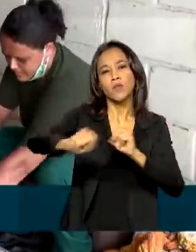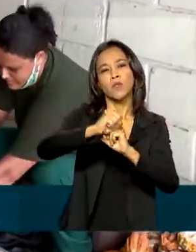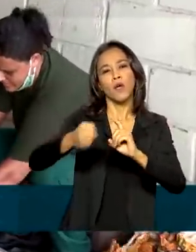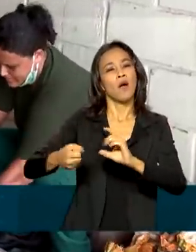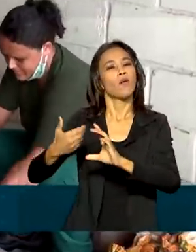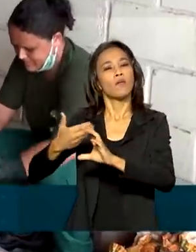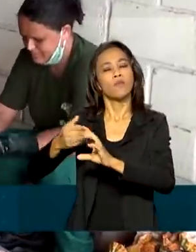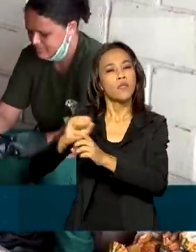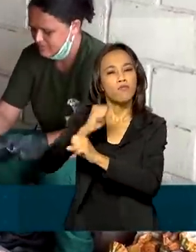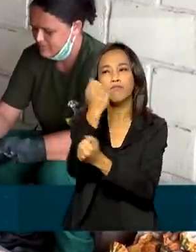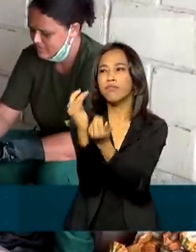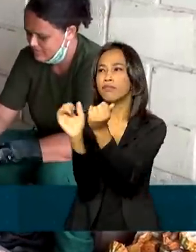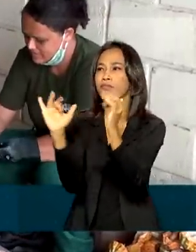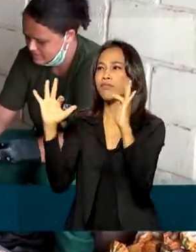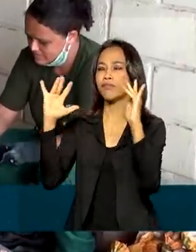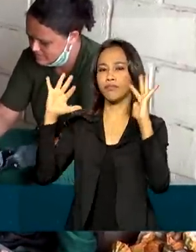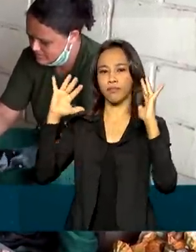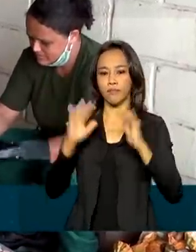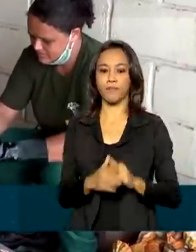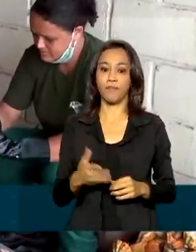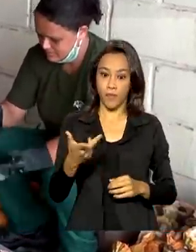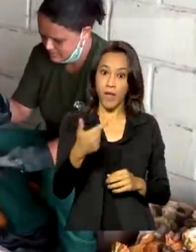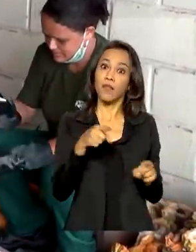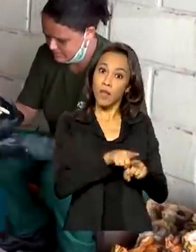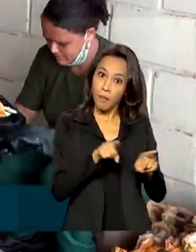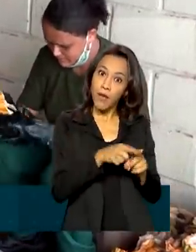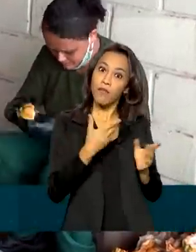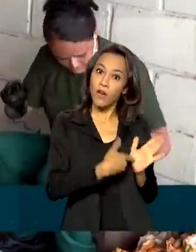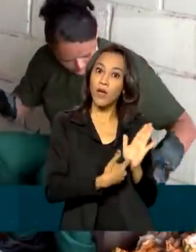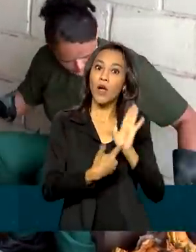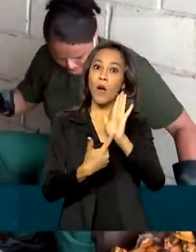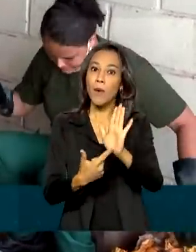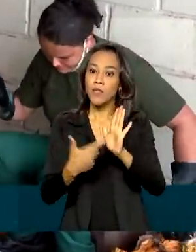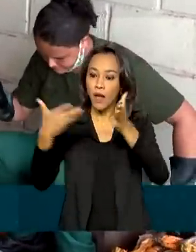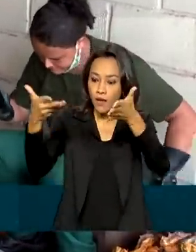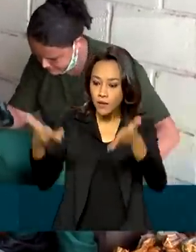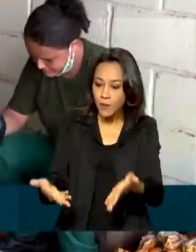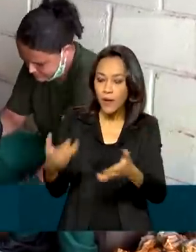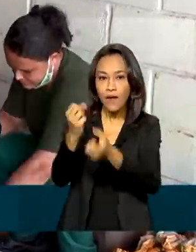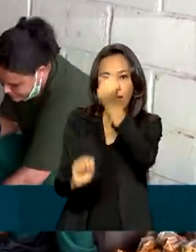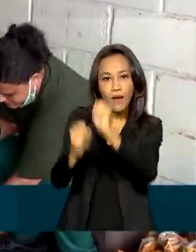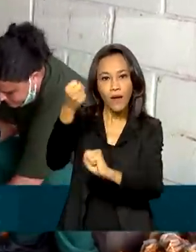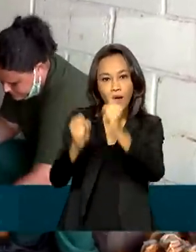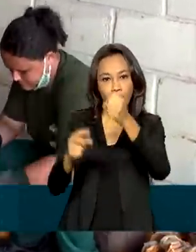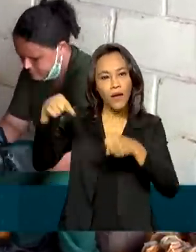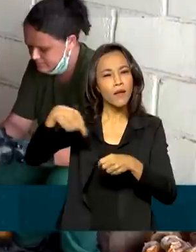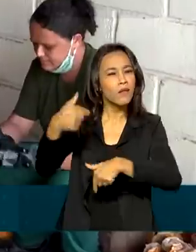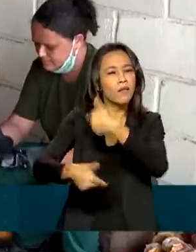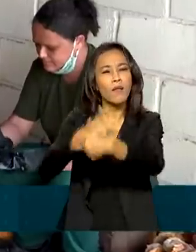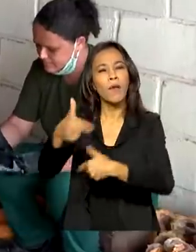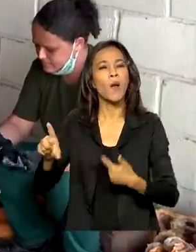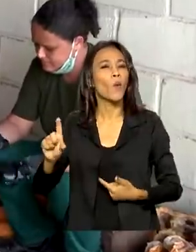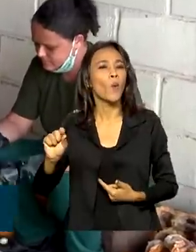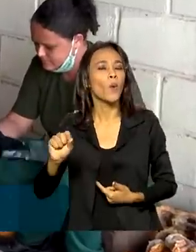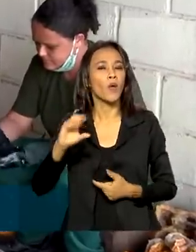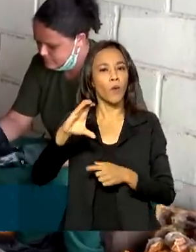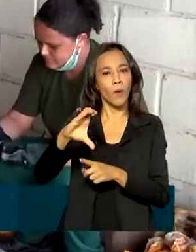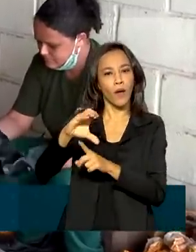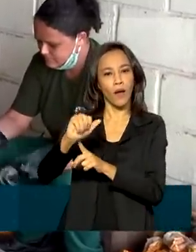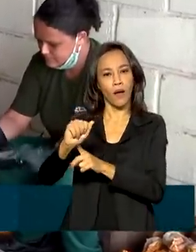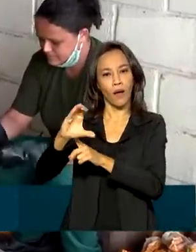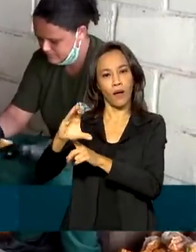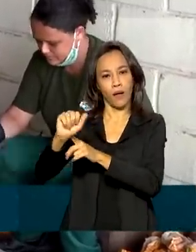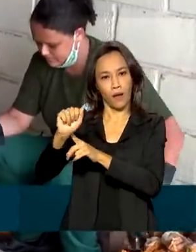A segunda parte do dia foi reservada para conhecer essa fábrica que fica em Medicilândia, no Pará. Aqui eles trabalham com cacau